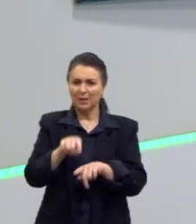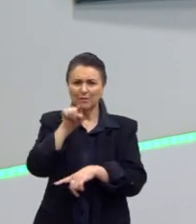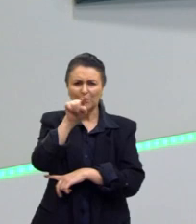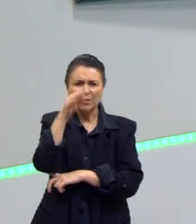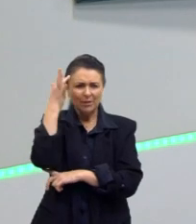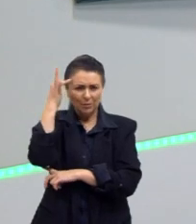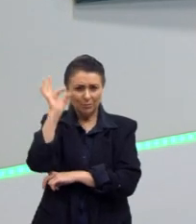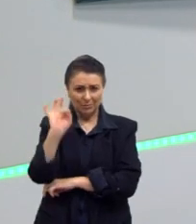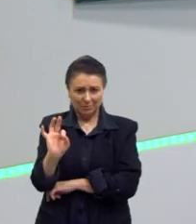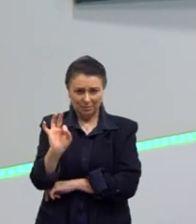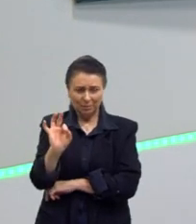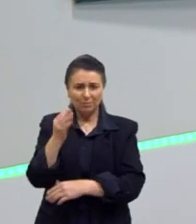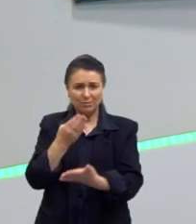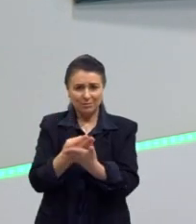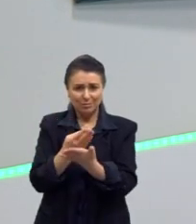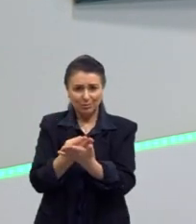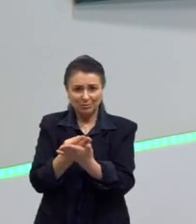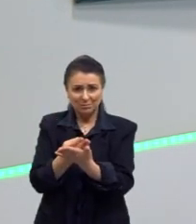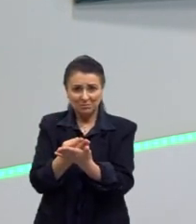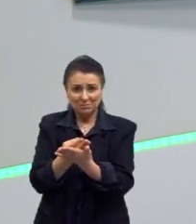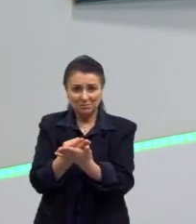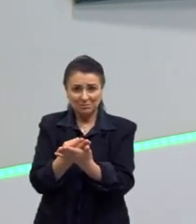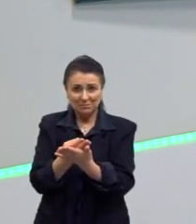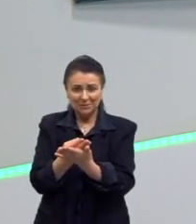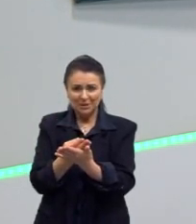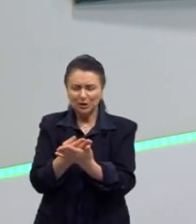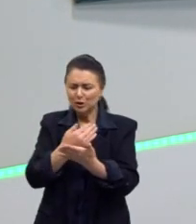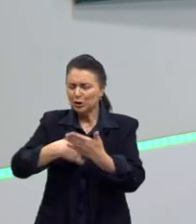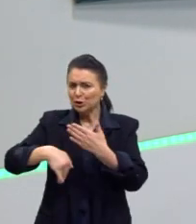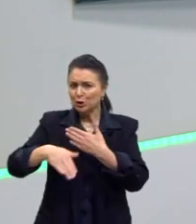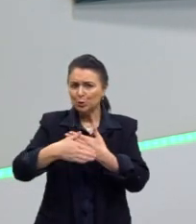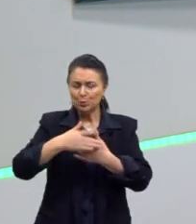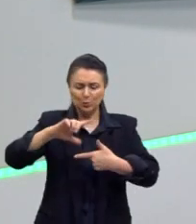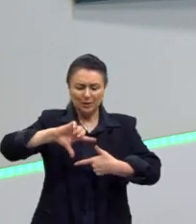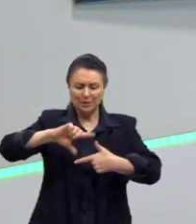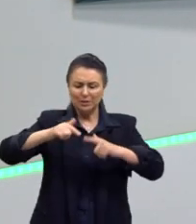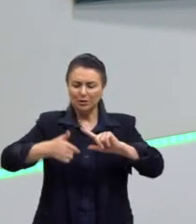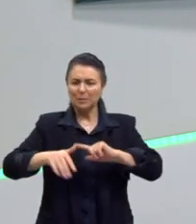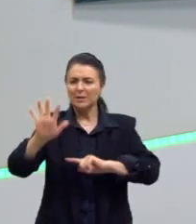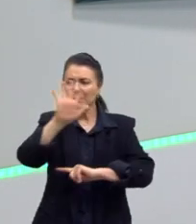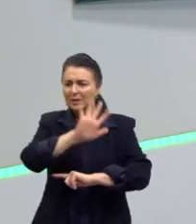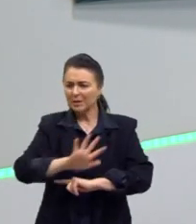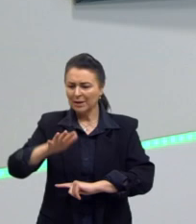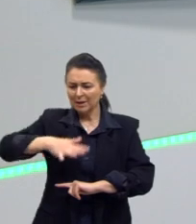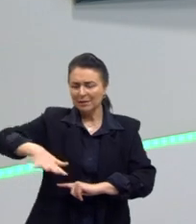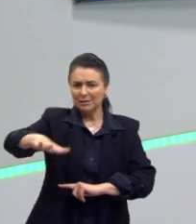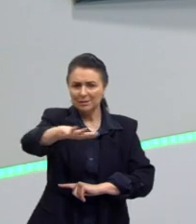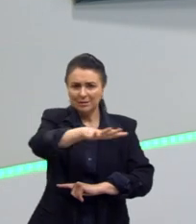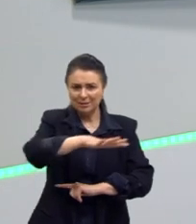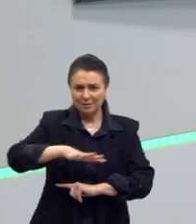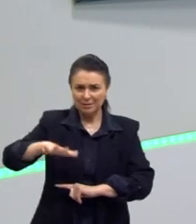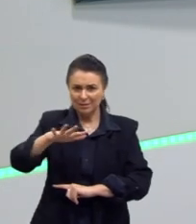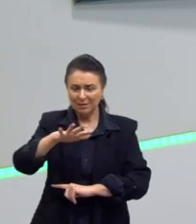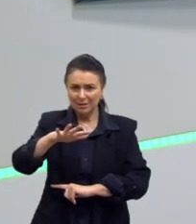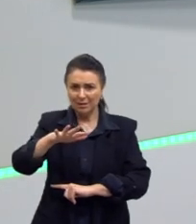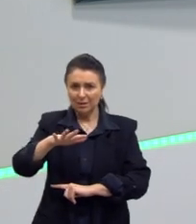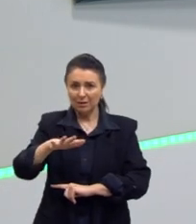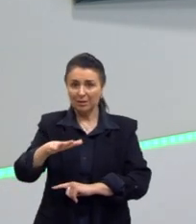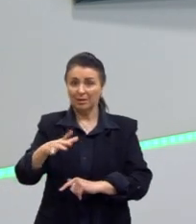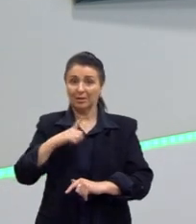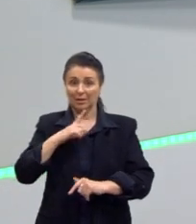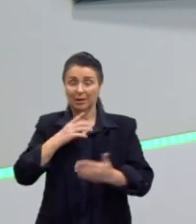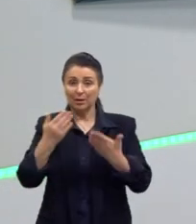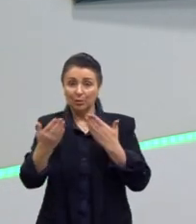Vocês compreenderam os estudos, então, dessa, toda essa parte da geometria espacial? Se vocês tiverem dúvidas, gente,